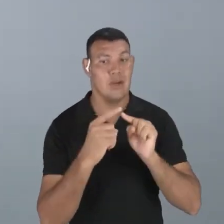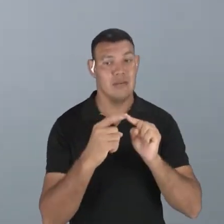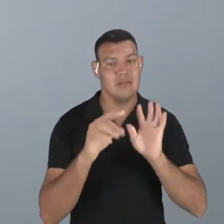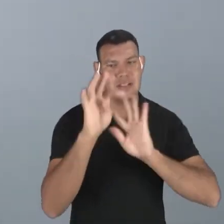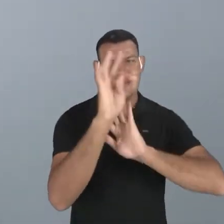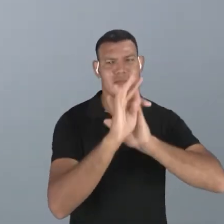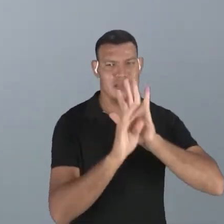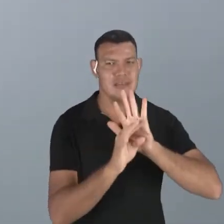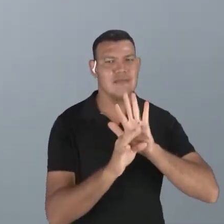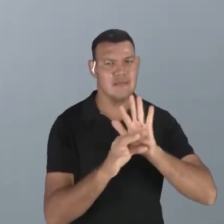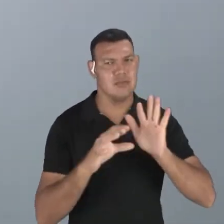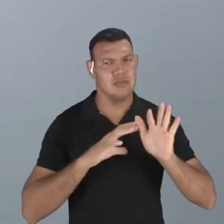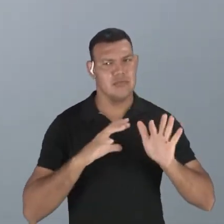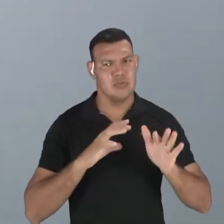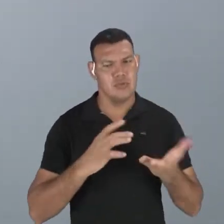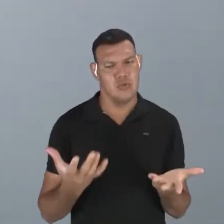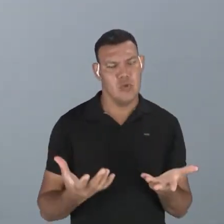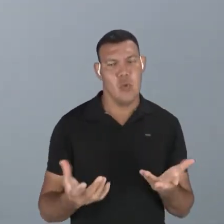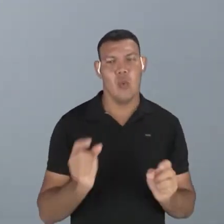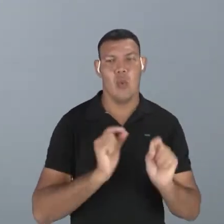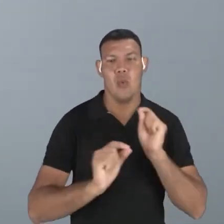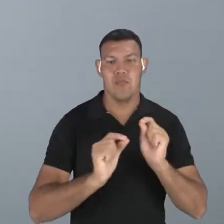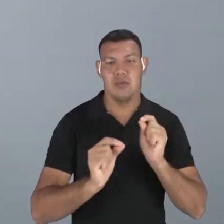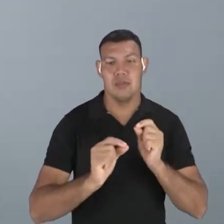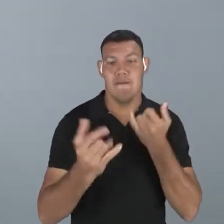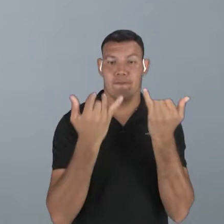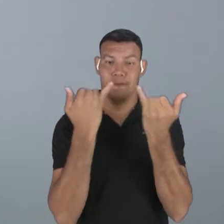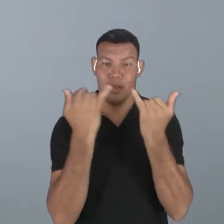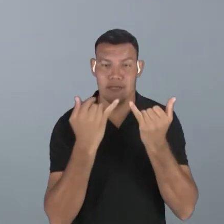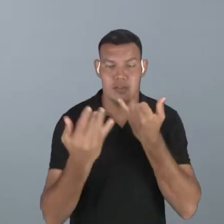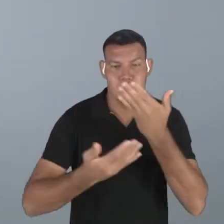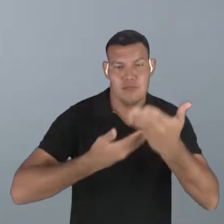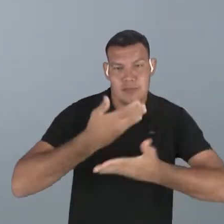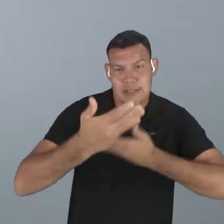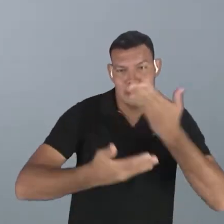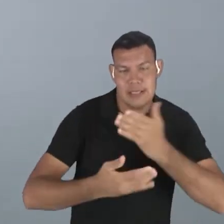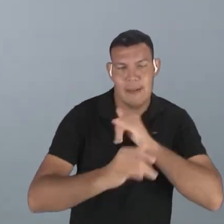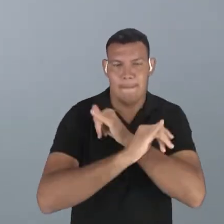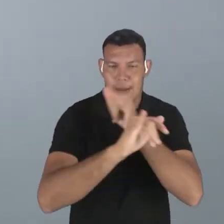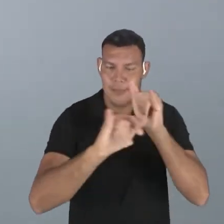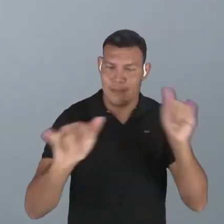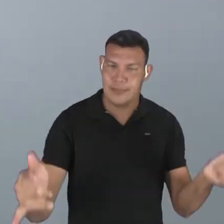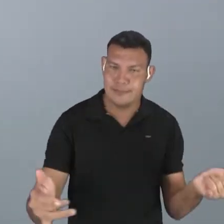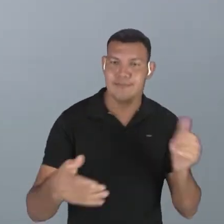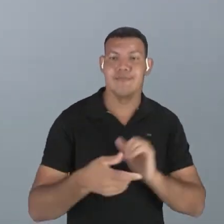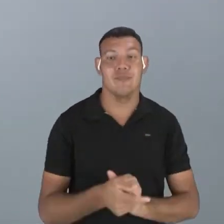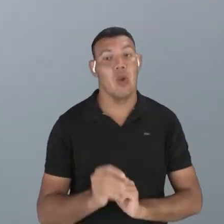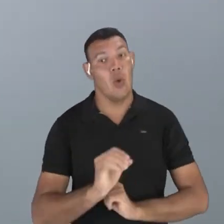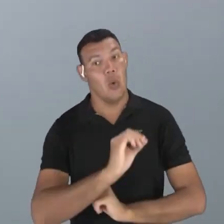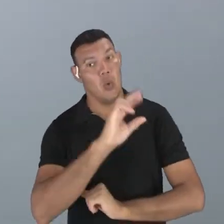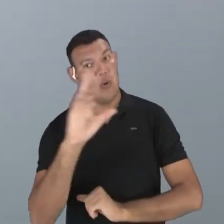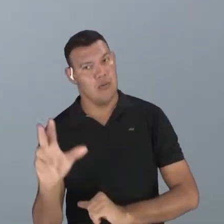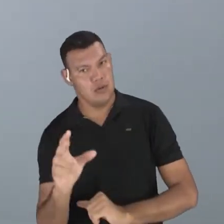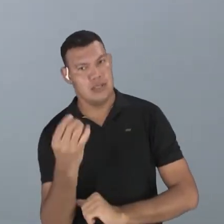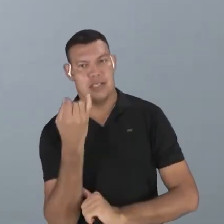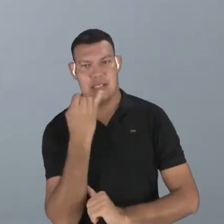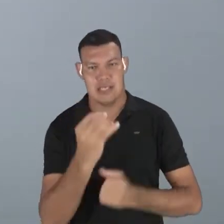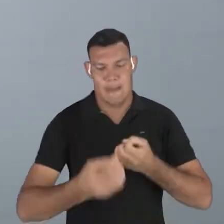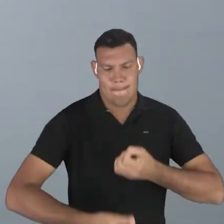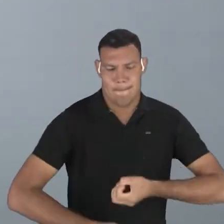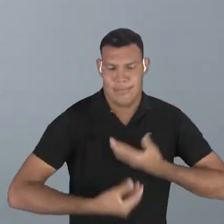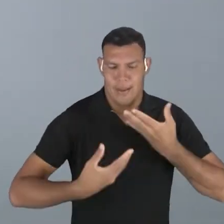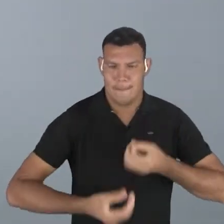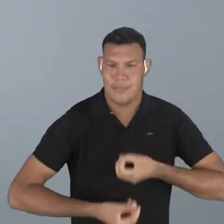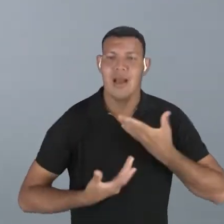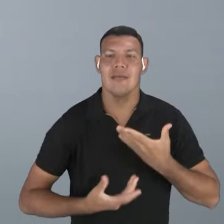texto tem uma intenção comunicativa, então pode ser da intenção do texto. Ou, se tratar de um poema,